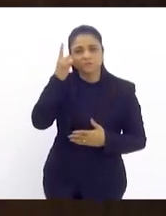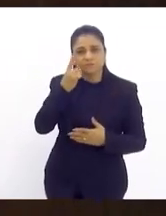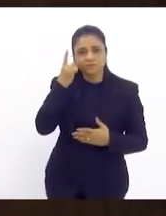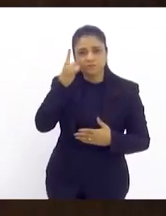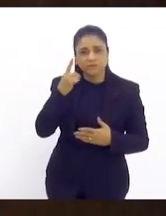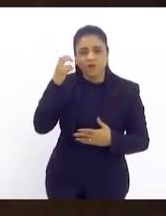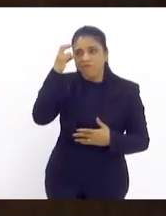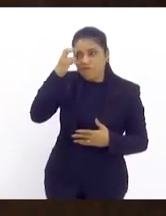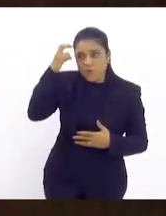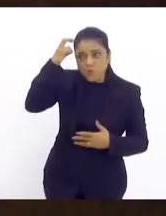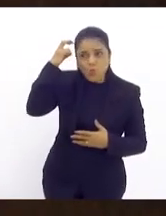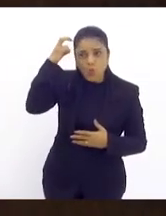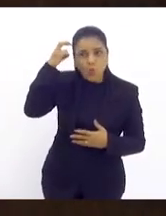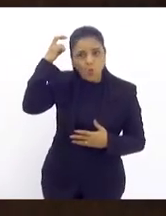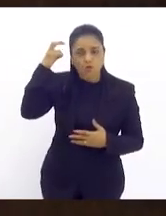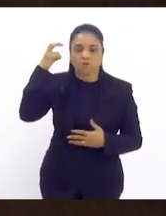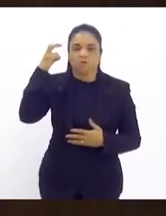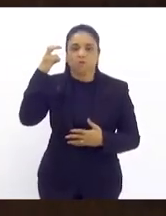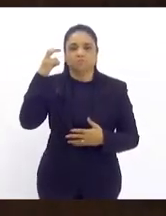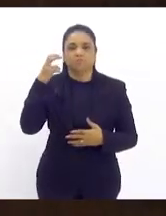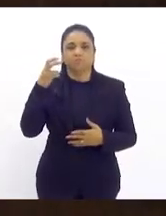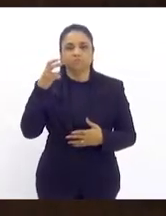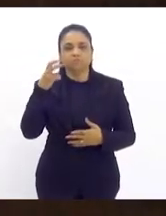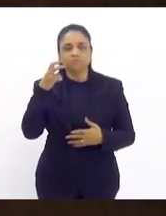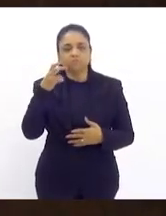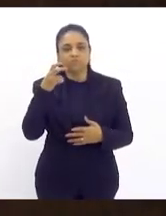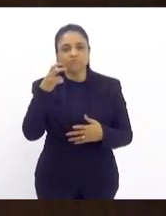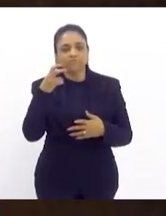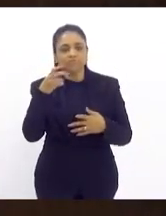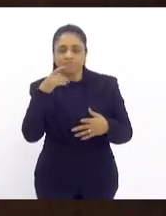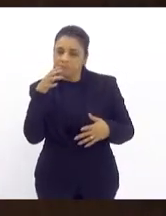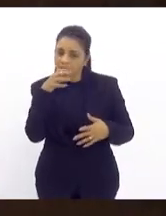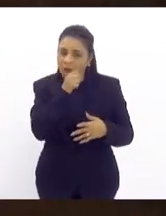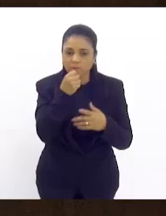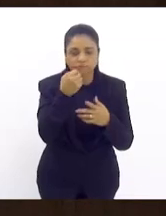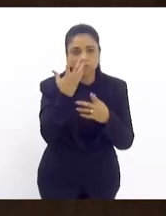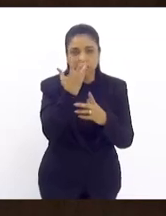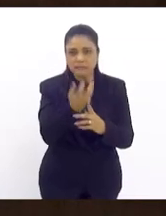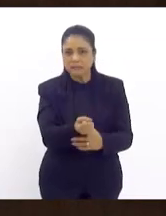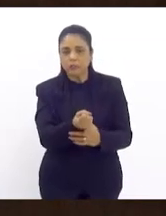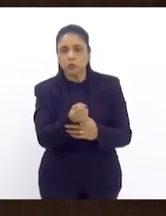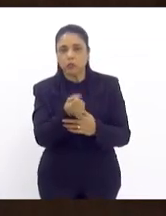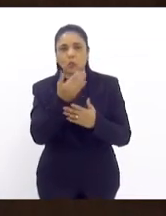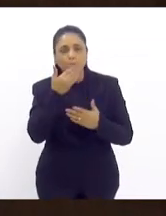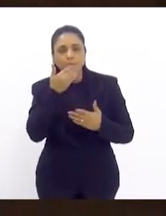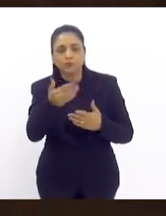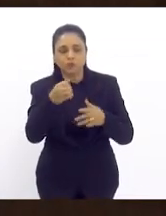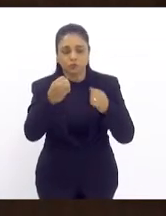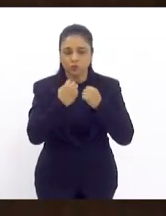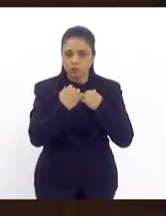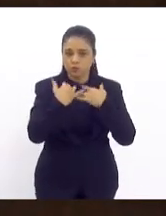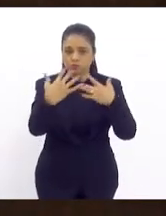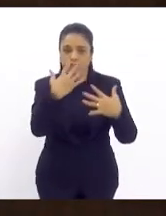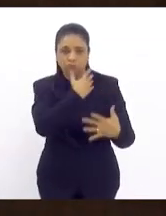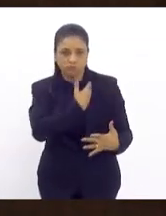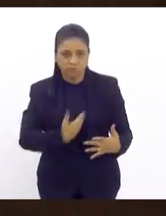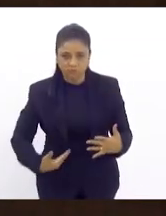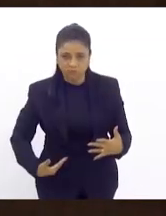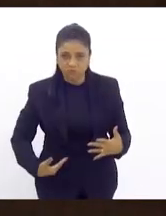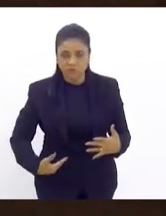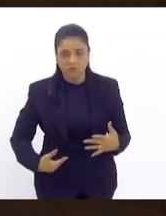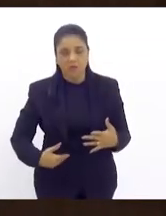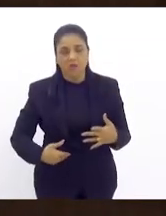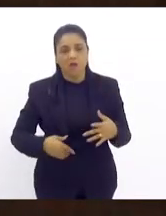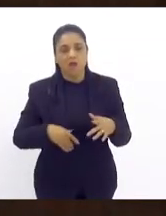Verônica Lima que acatou de imediato o pedido de uma audiência não precisará mais por